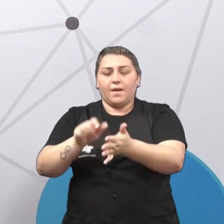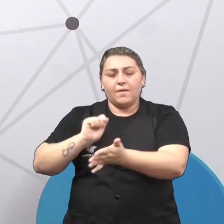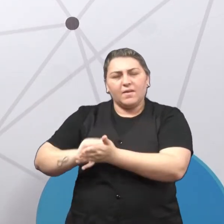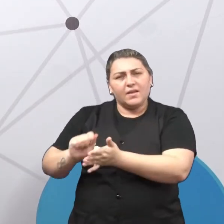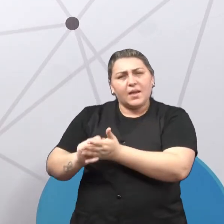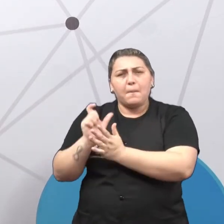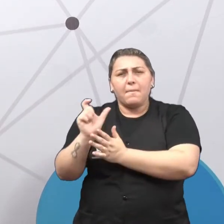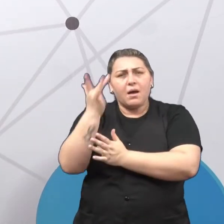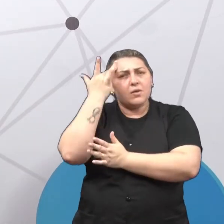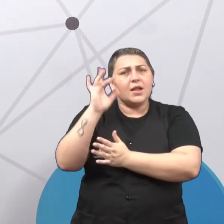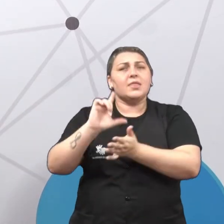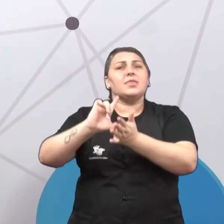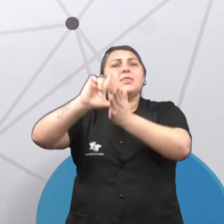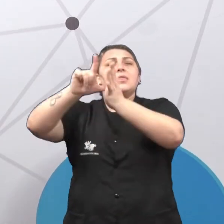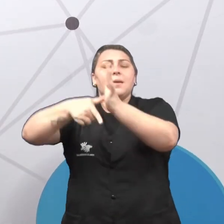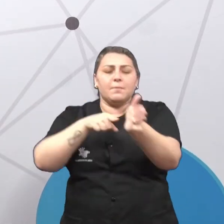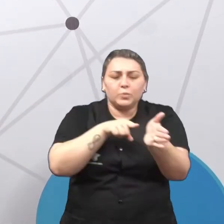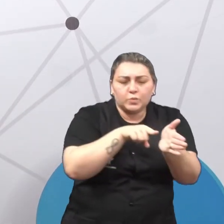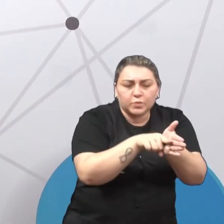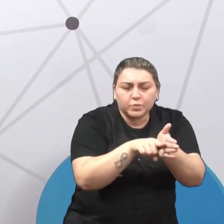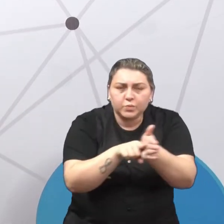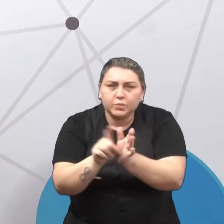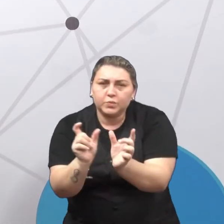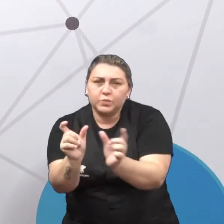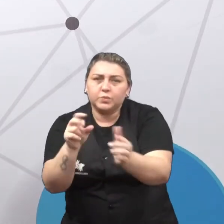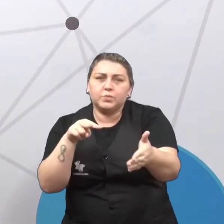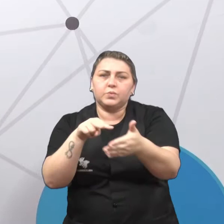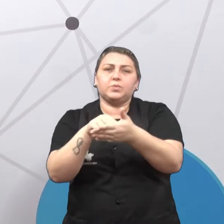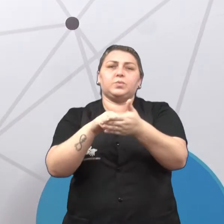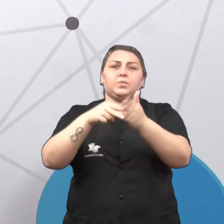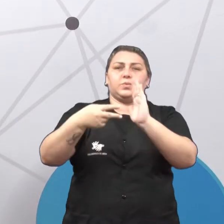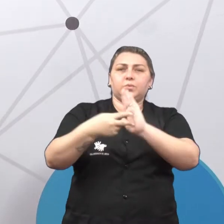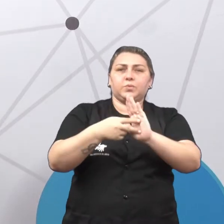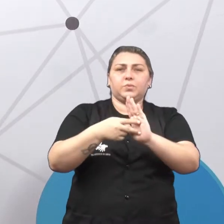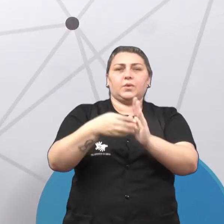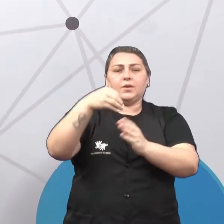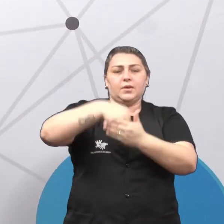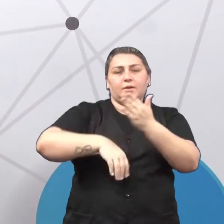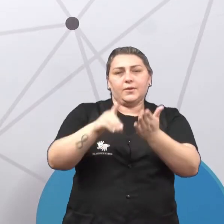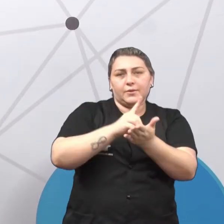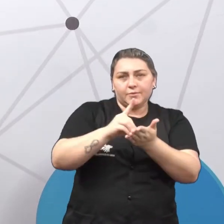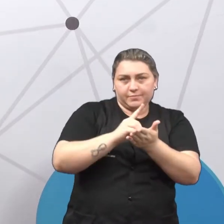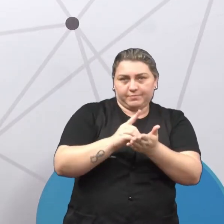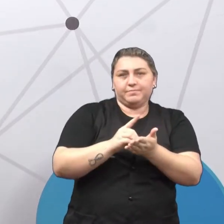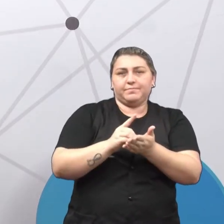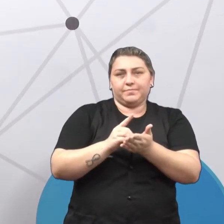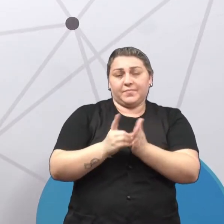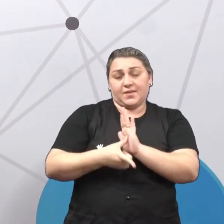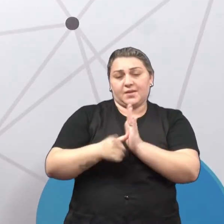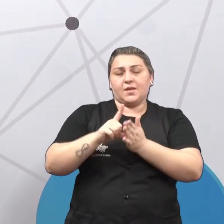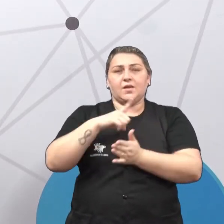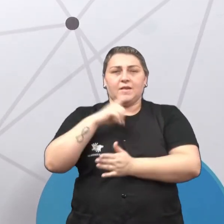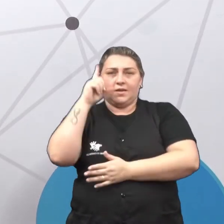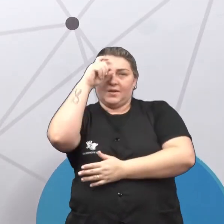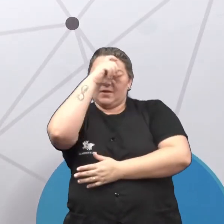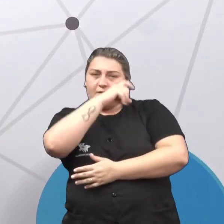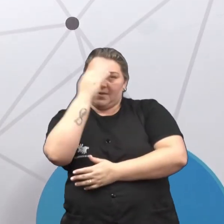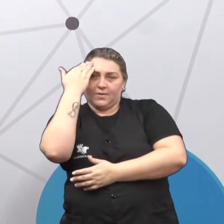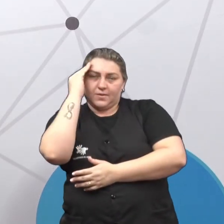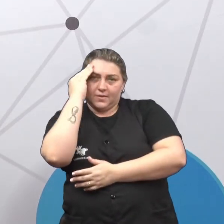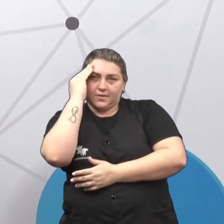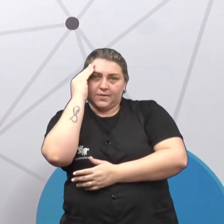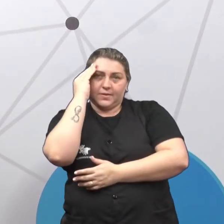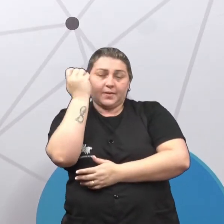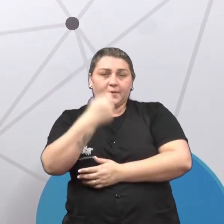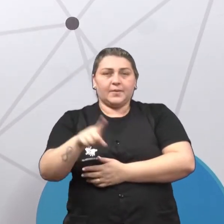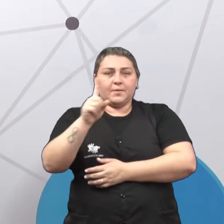posso conseguir entender o significado daquela palavra aí que estava anteriormente, que eu tive dificuldade de entender sem necessidade